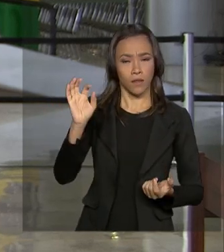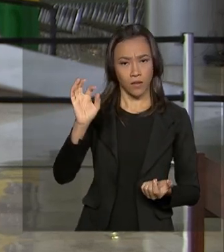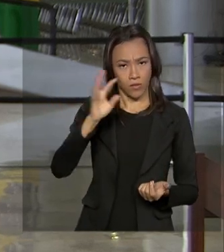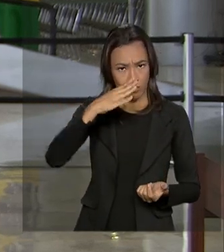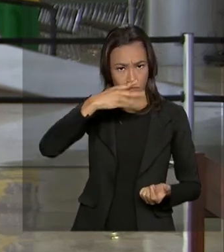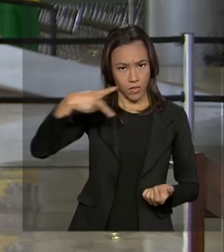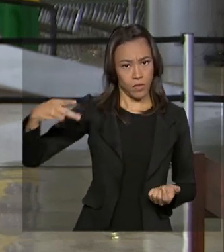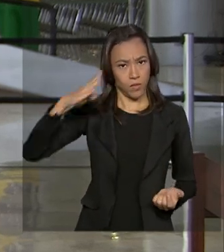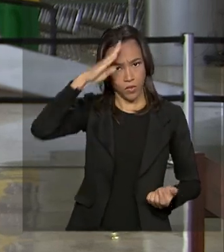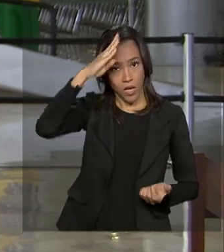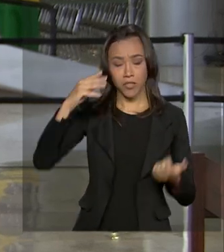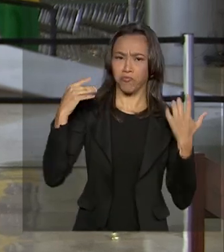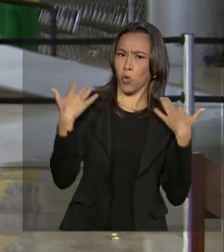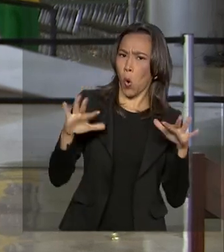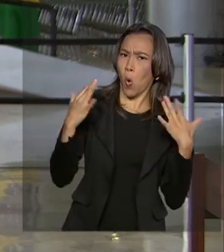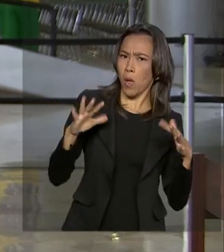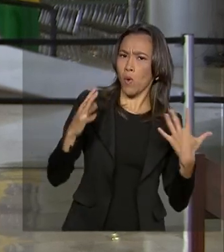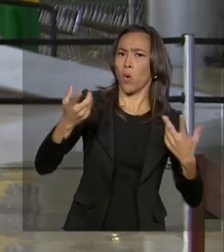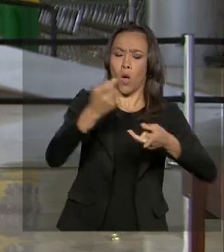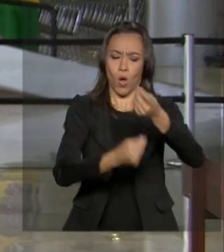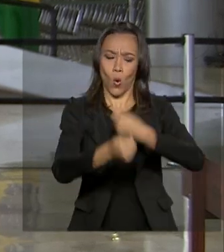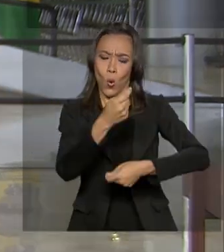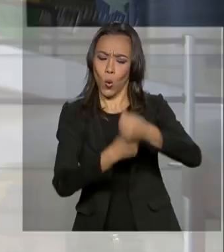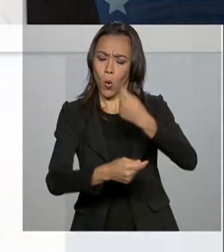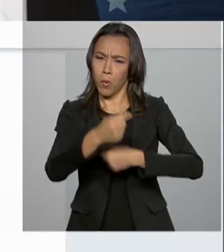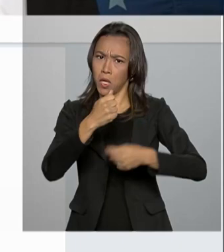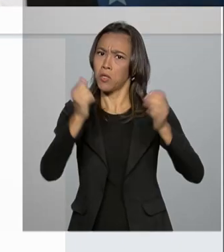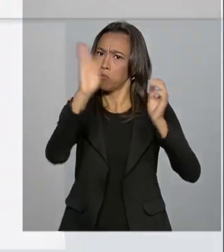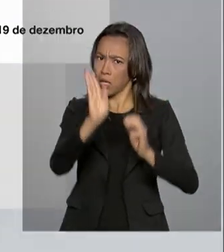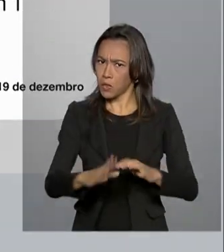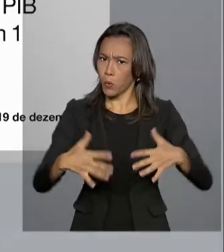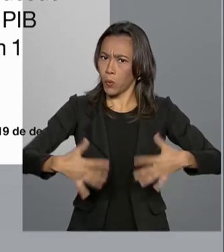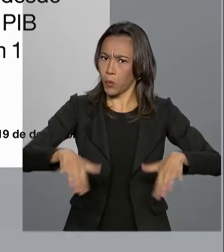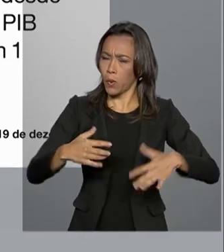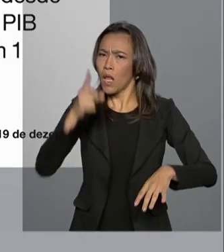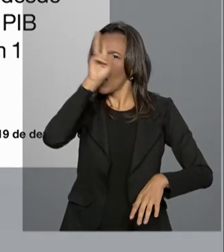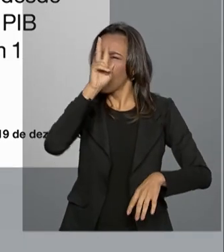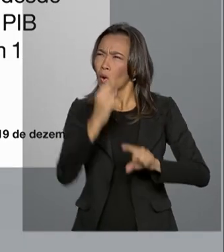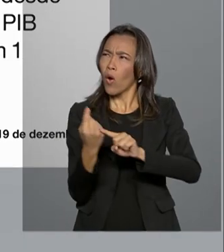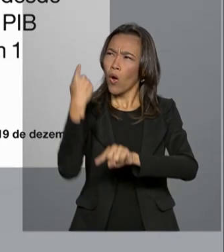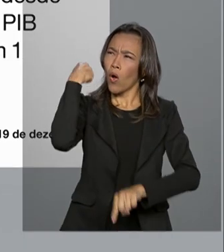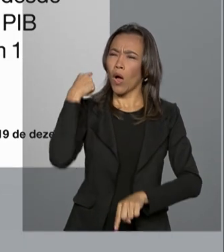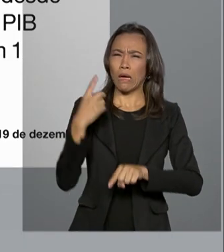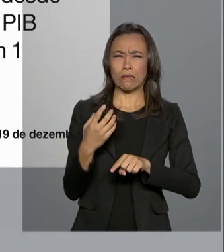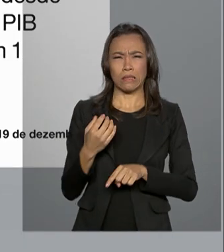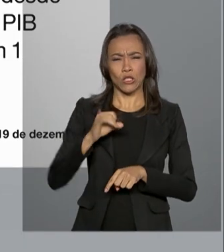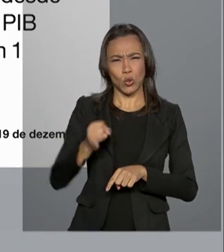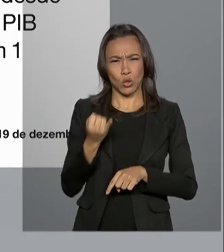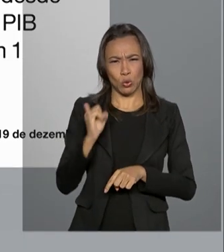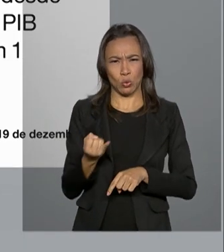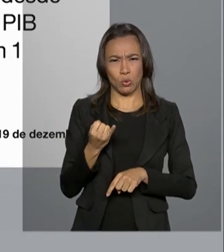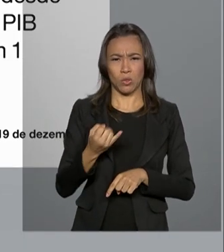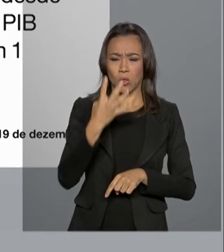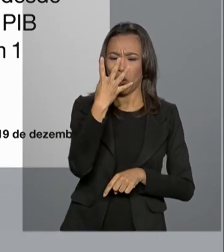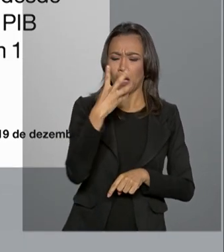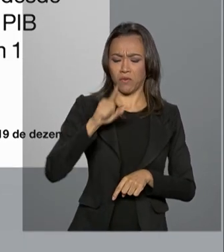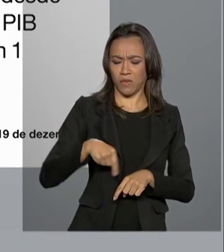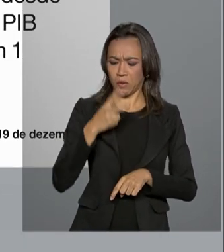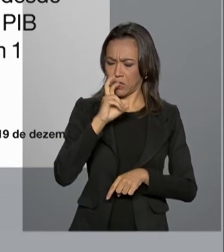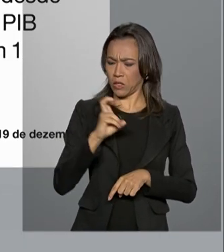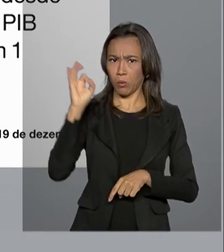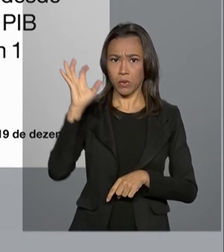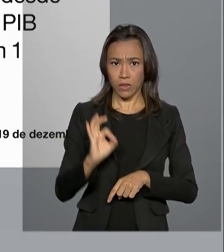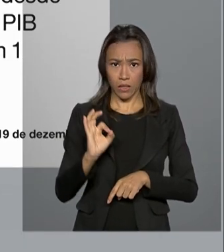os números da economia brasileira. Ele lembrou, por exemplo, da atual taxa de juros a 4,5%, que é a